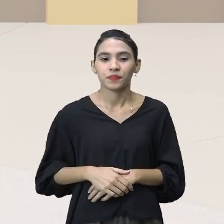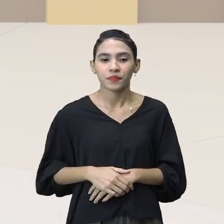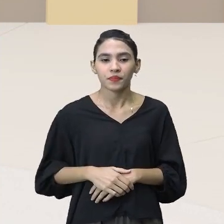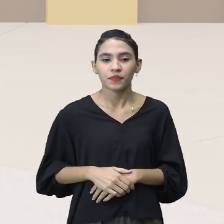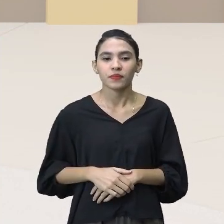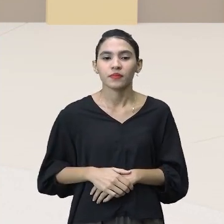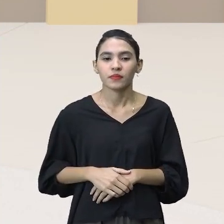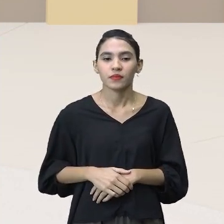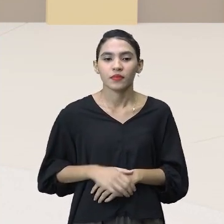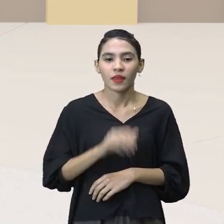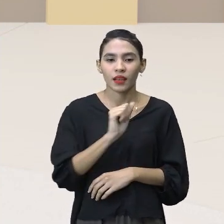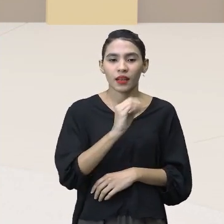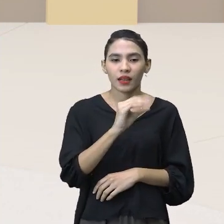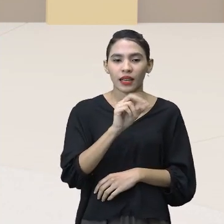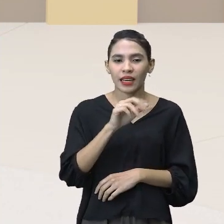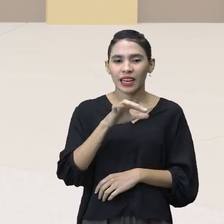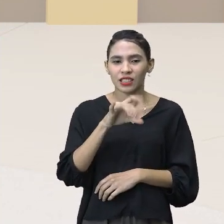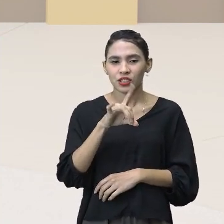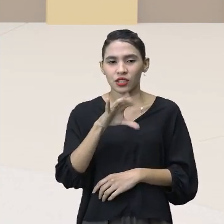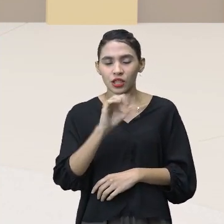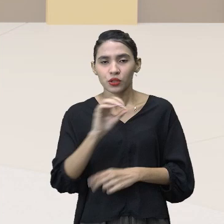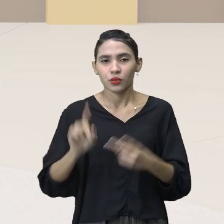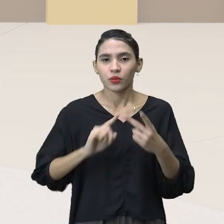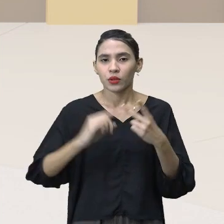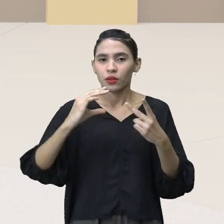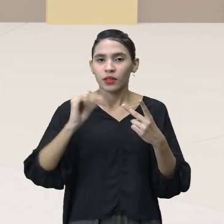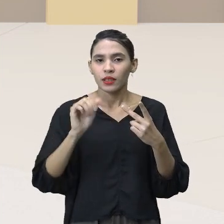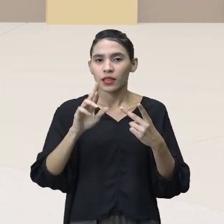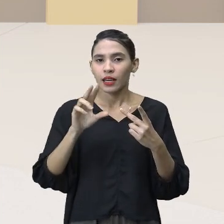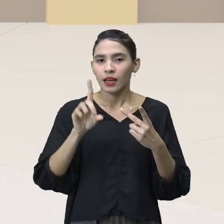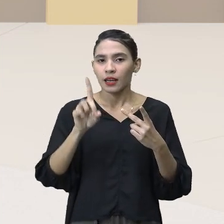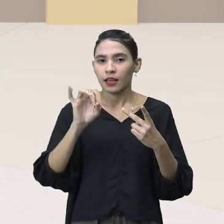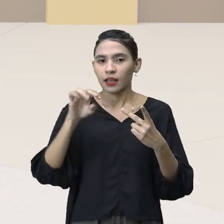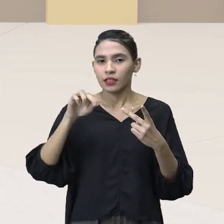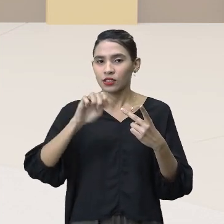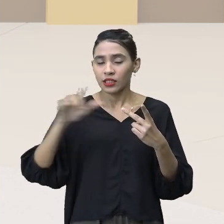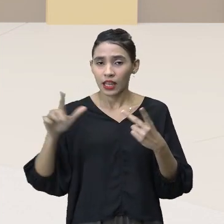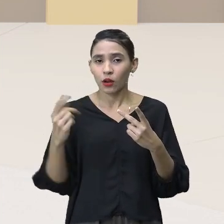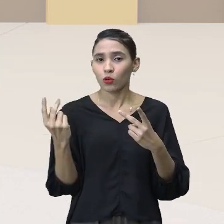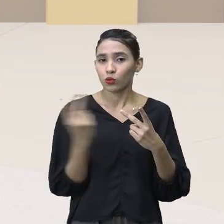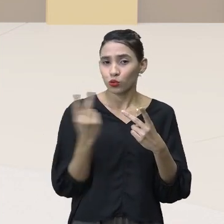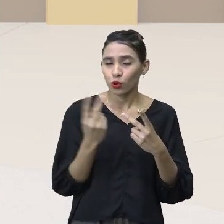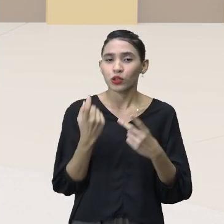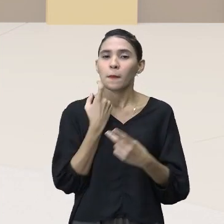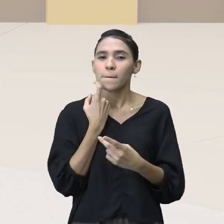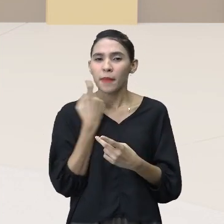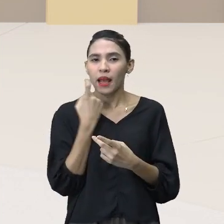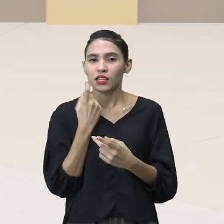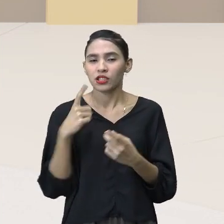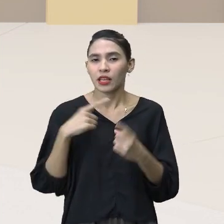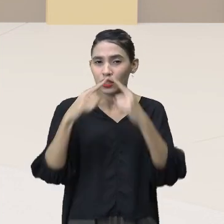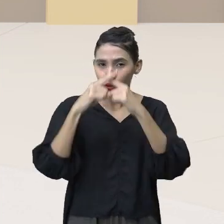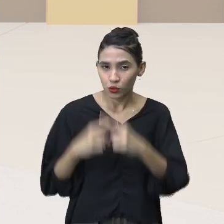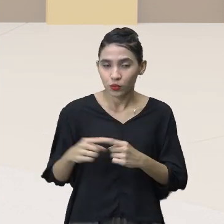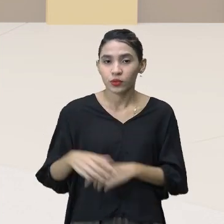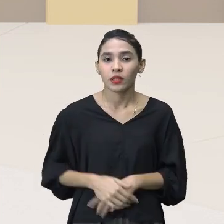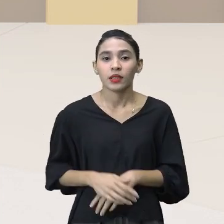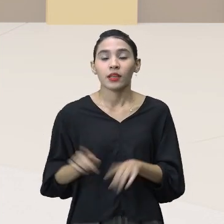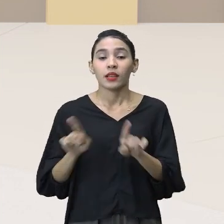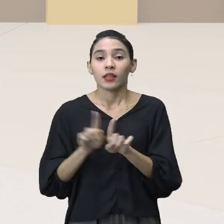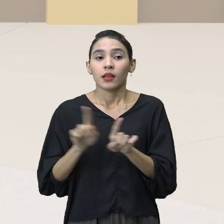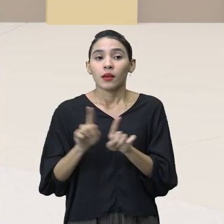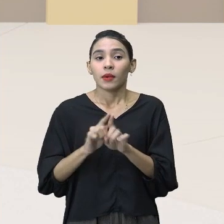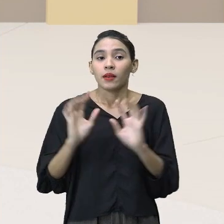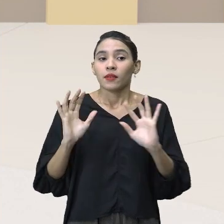e o Cardinal, são os dois peixes que disputam lá, né, a gente vai ter a Festa do Guaraná de